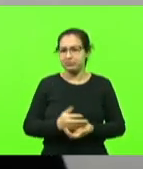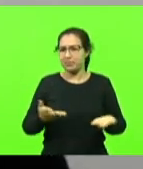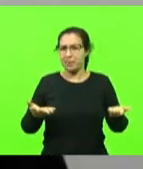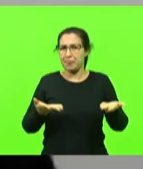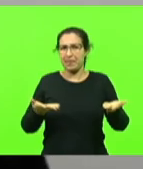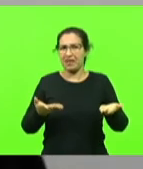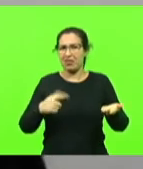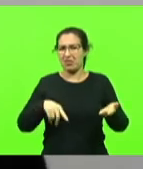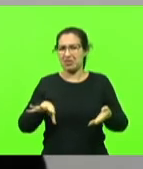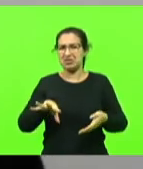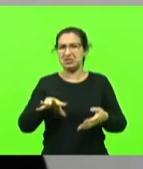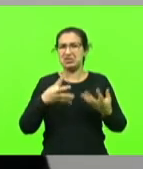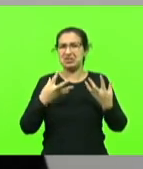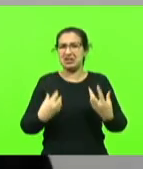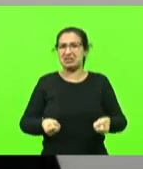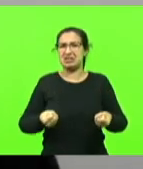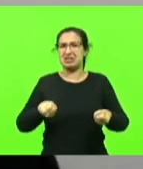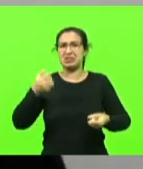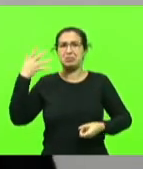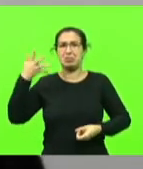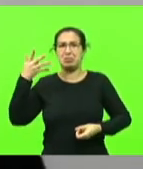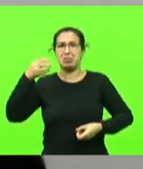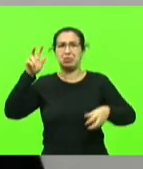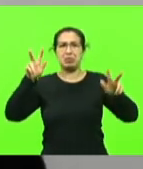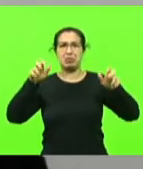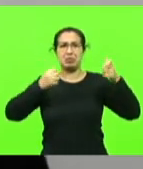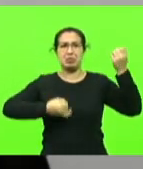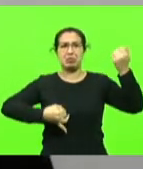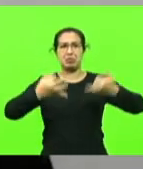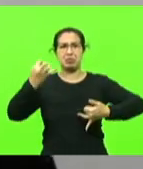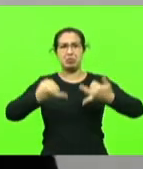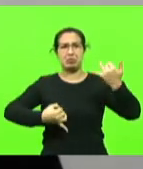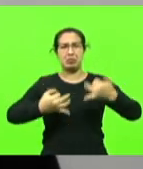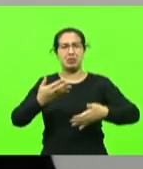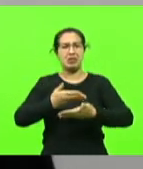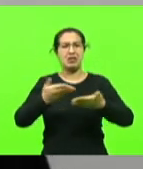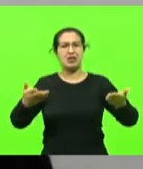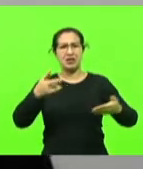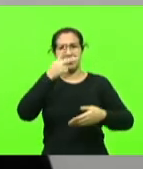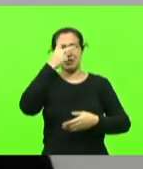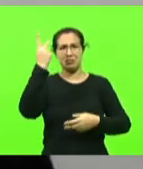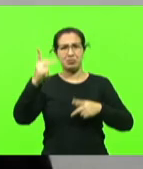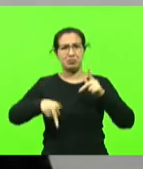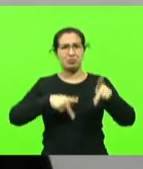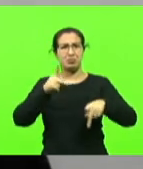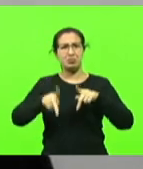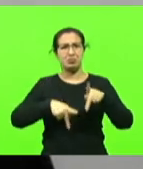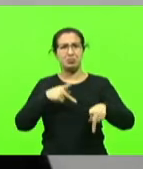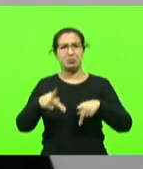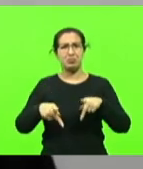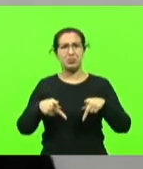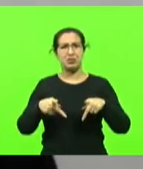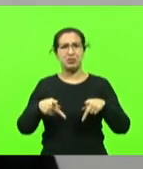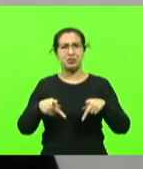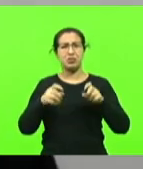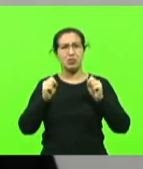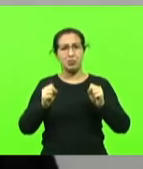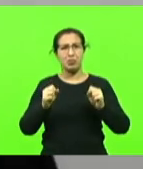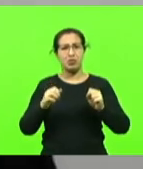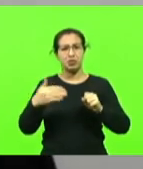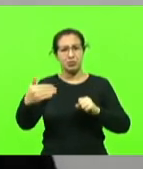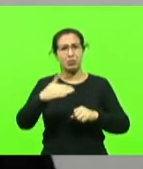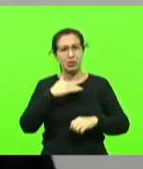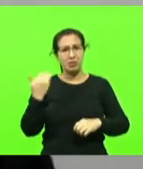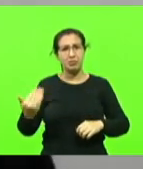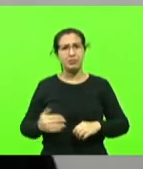adotemos um discurso que vai levar a população à morte. Essa que é a realidade. No mais, senhor